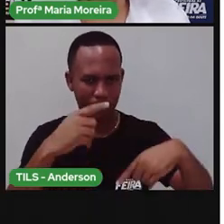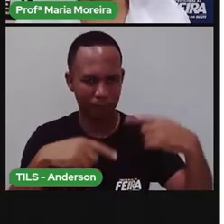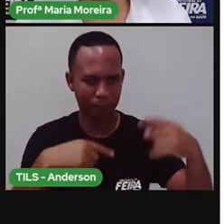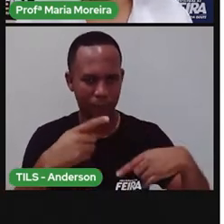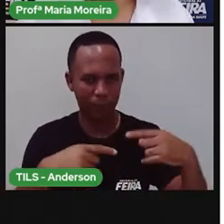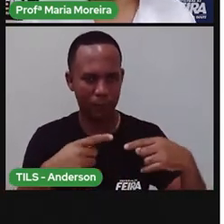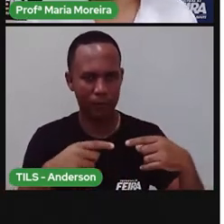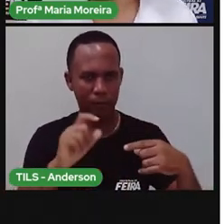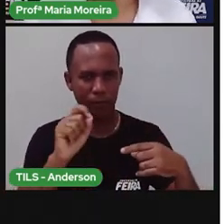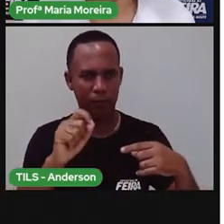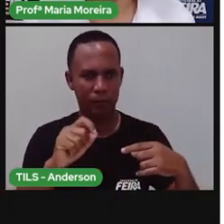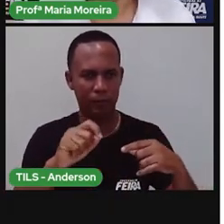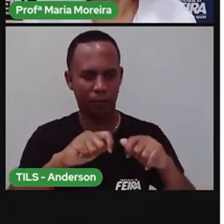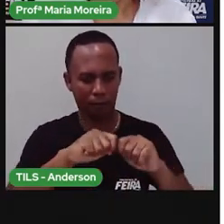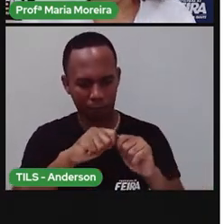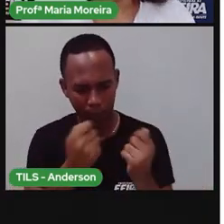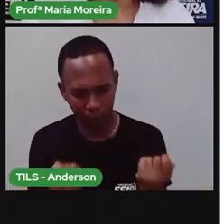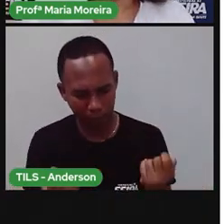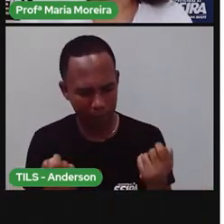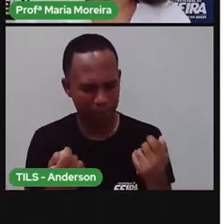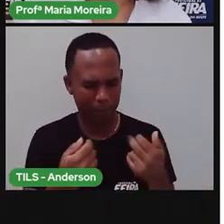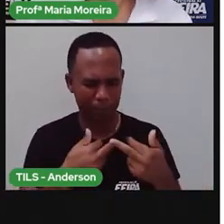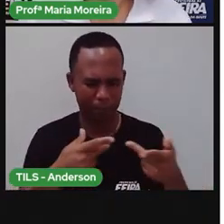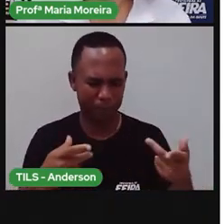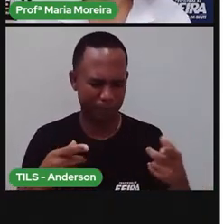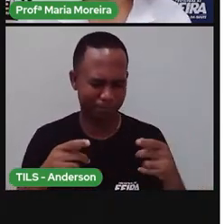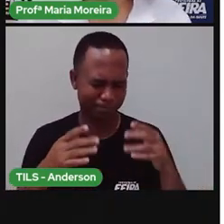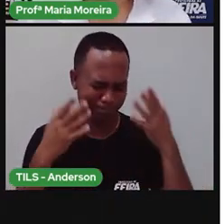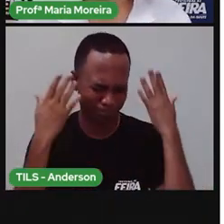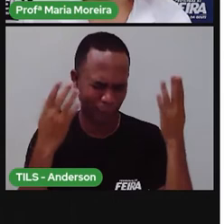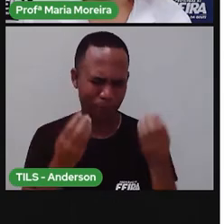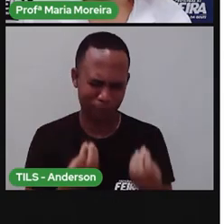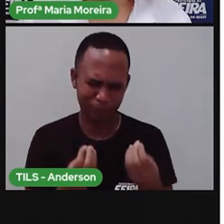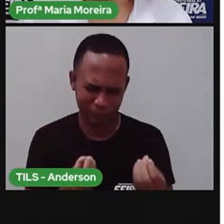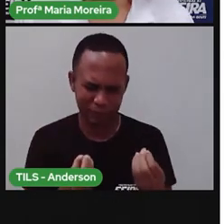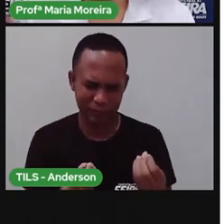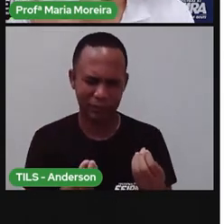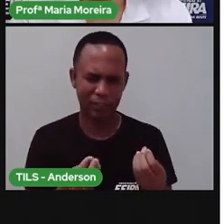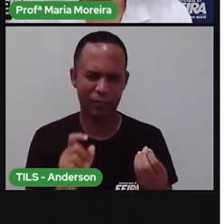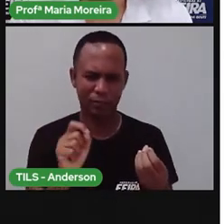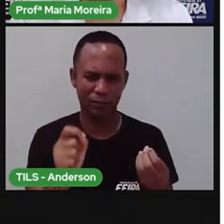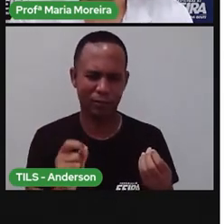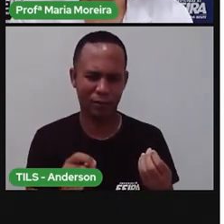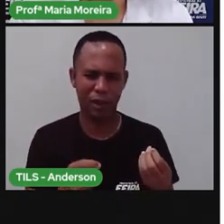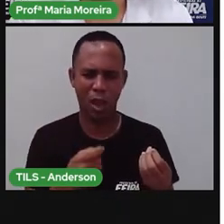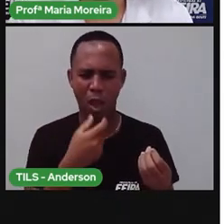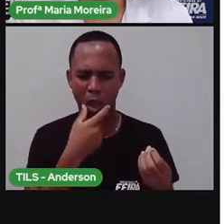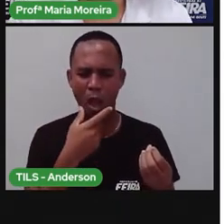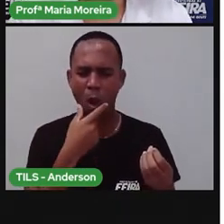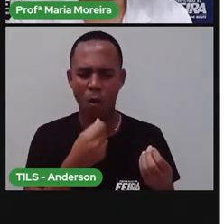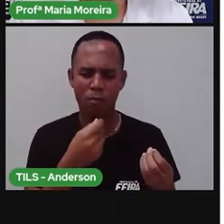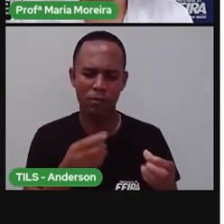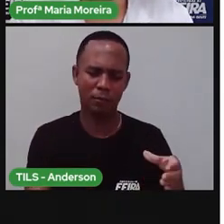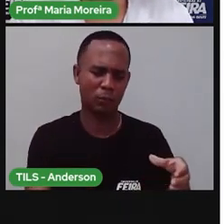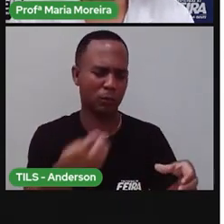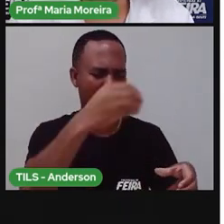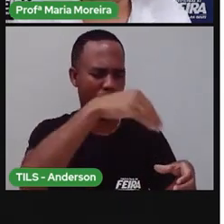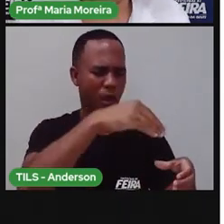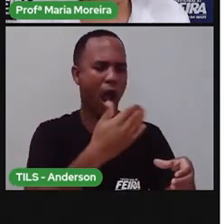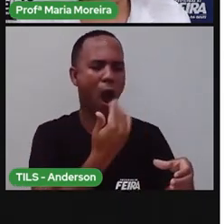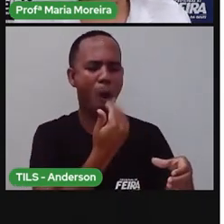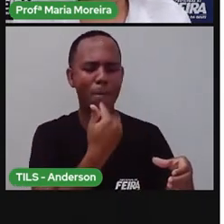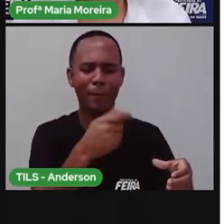No poço, quebra a tigela. E aí ele fala, olha, tantas fez o moço que ele foi, eu paro o quê? Na panela.